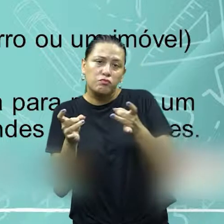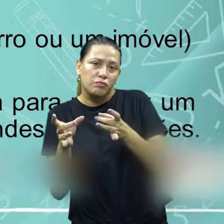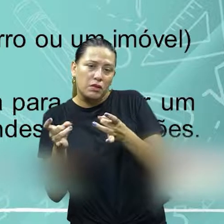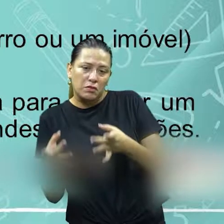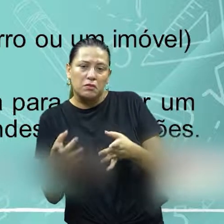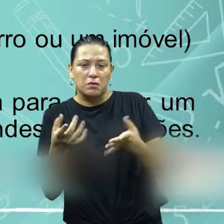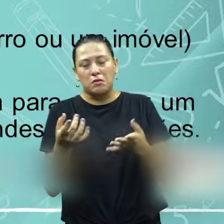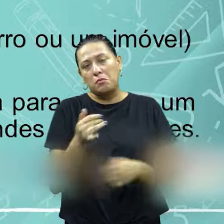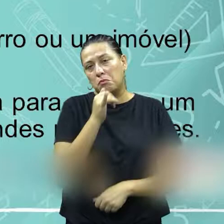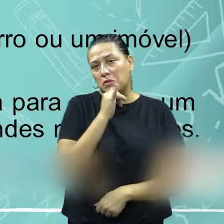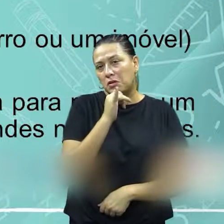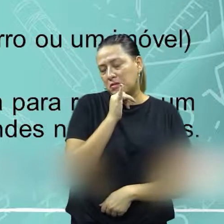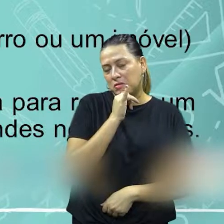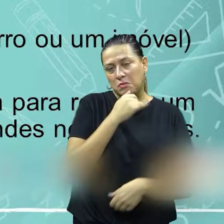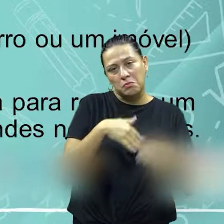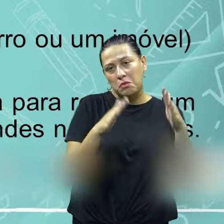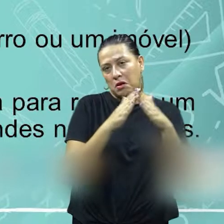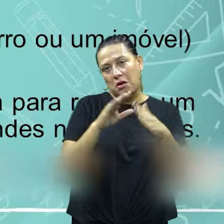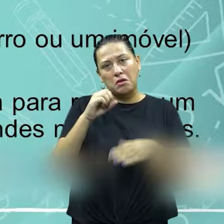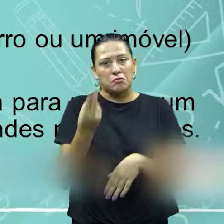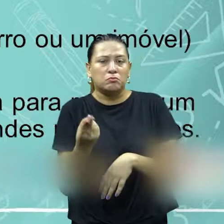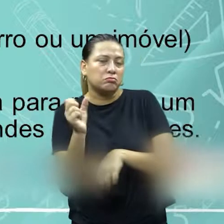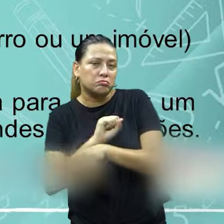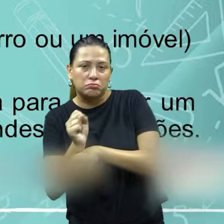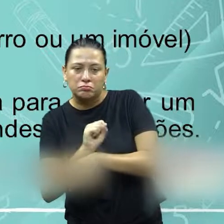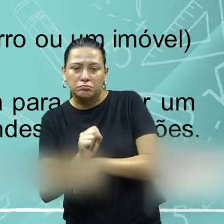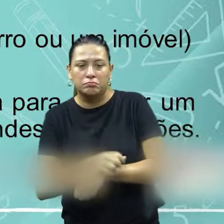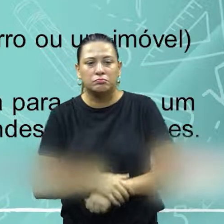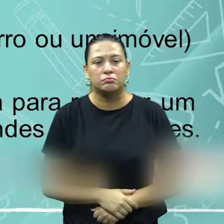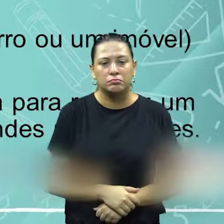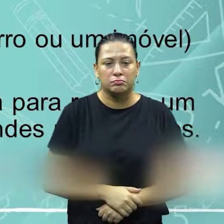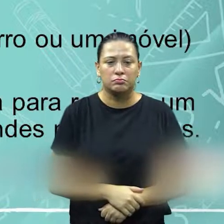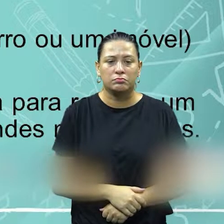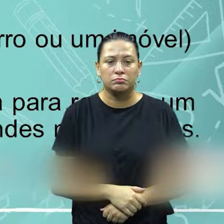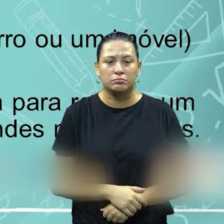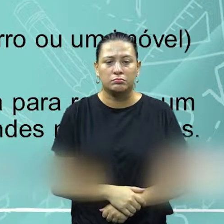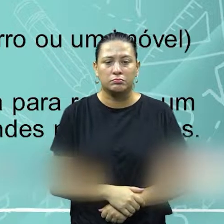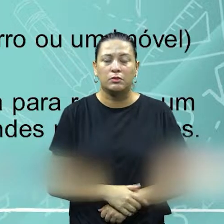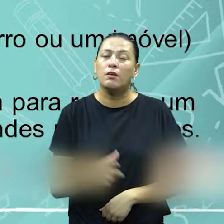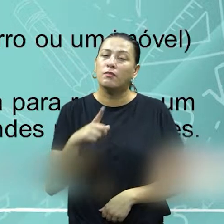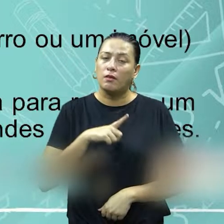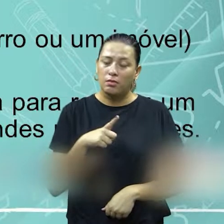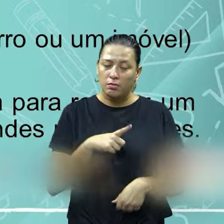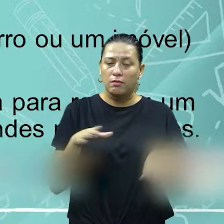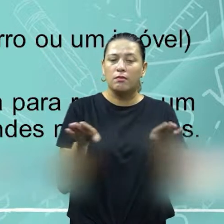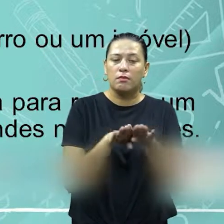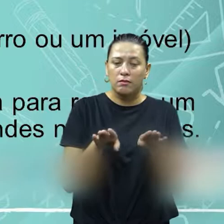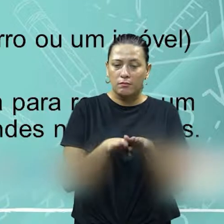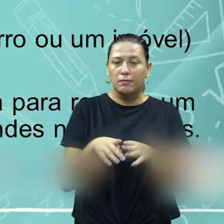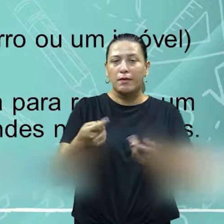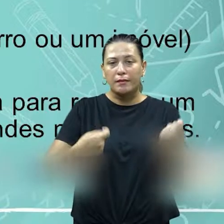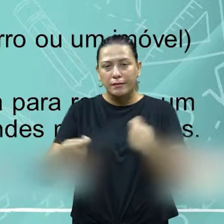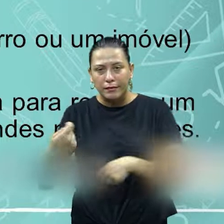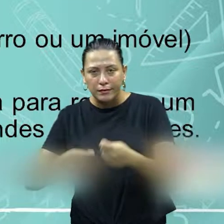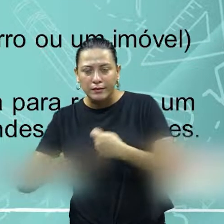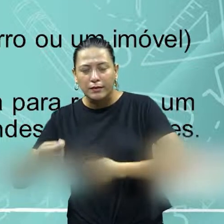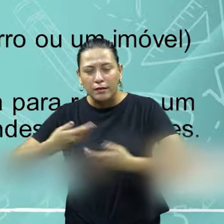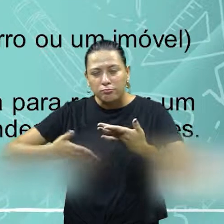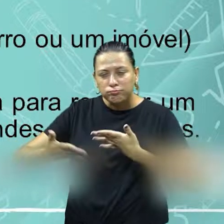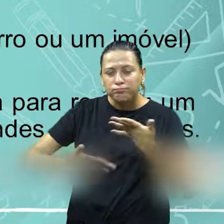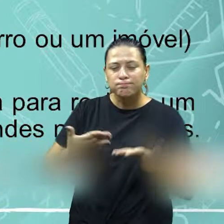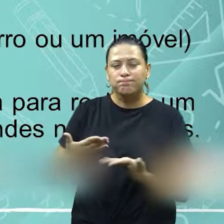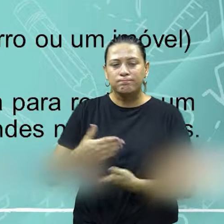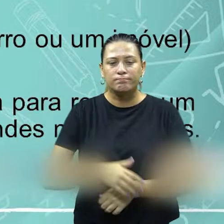no caso, vamos dizer assim, um imóvel, um carro, teremos também aí a negociação presente. Outra